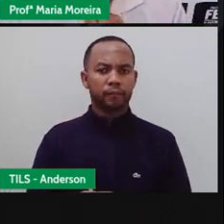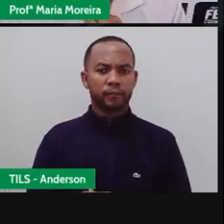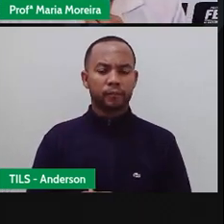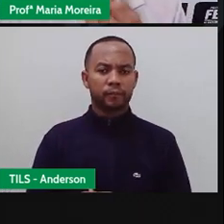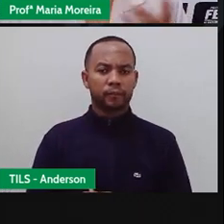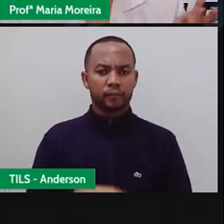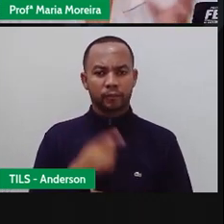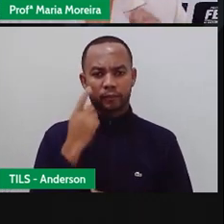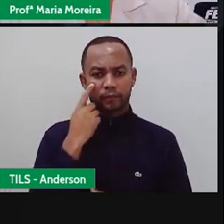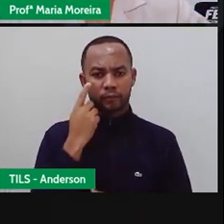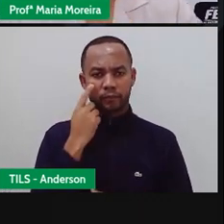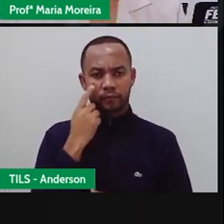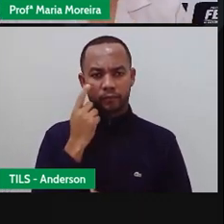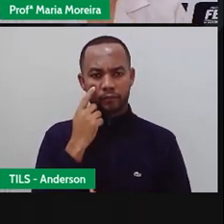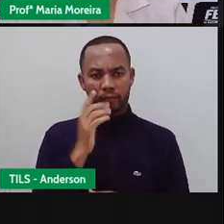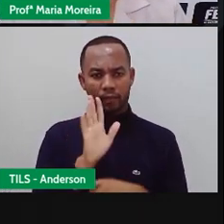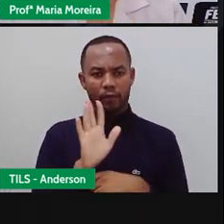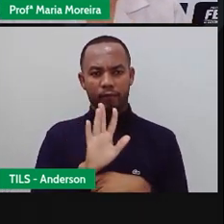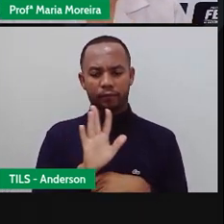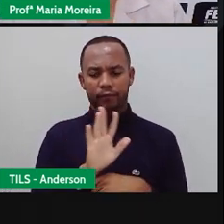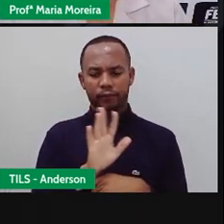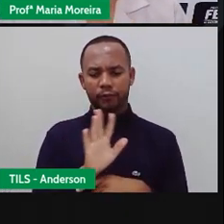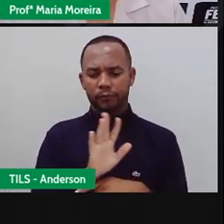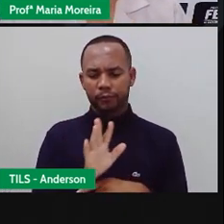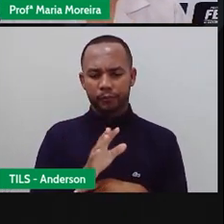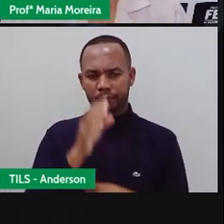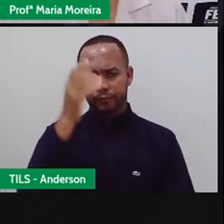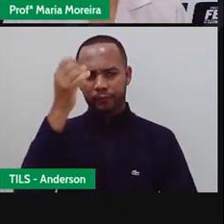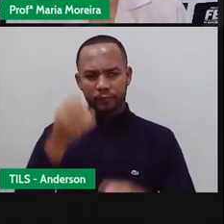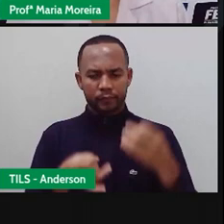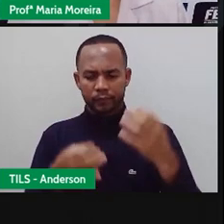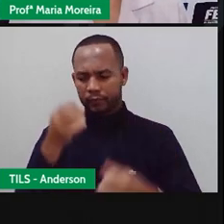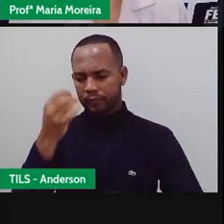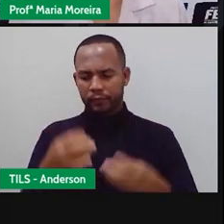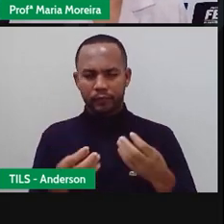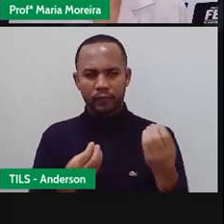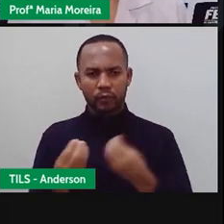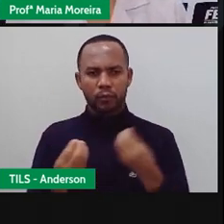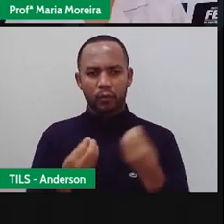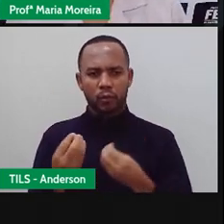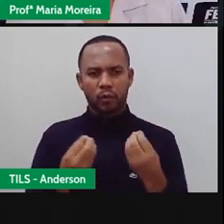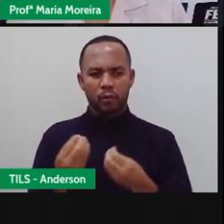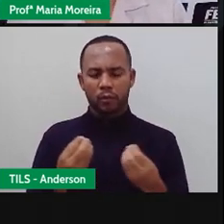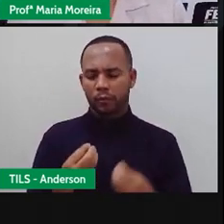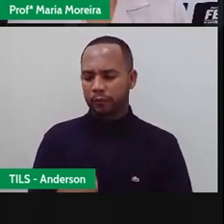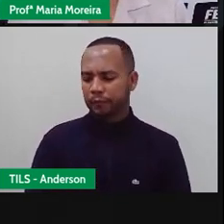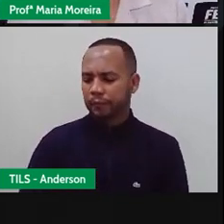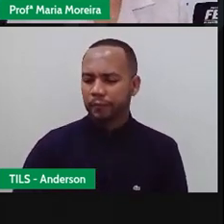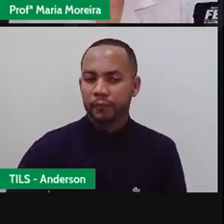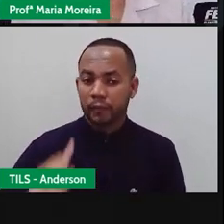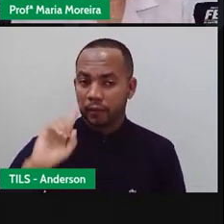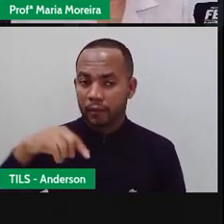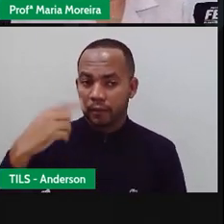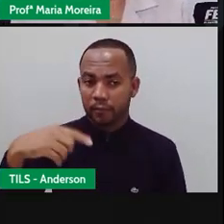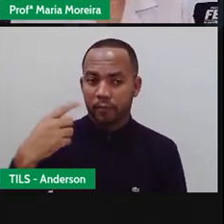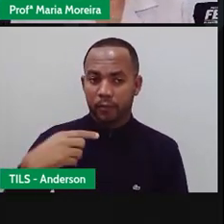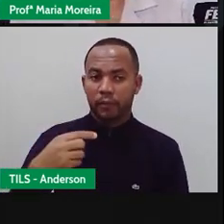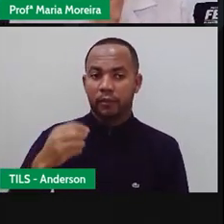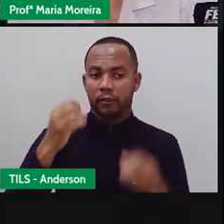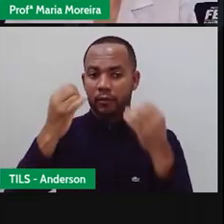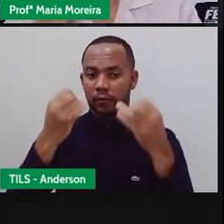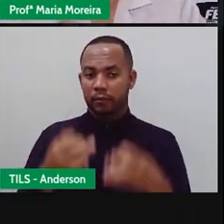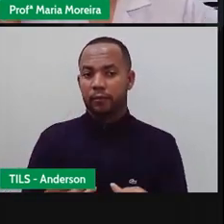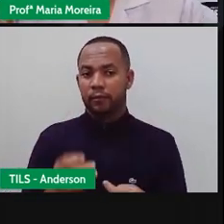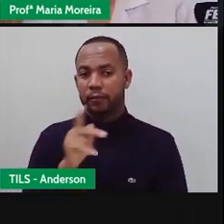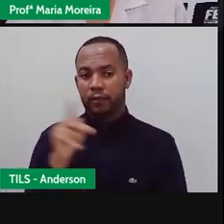Bom, vamos assistir a um videozinho, né, explicativo sobre o ouvido e suas partes. Depois que a gente assistir esse vídeo,